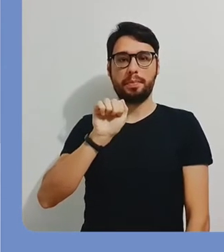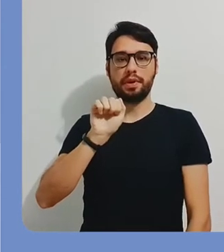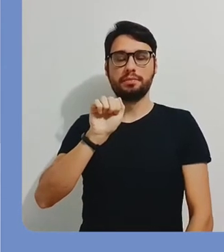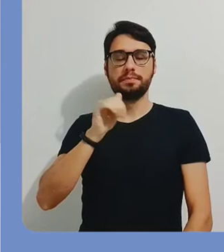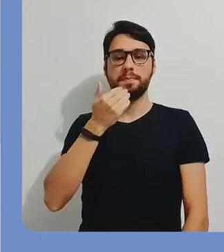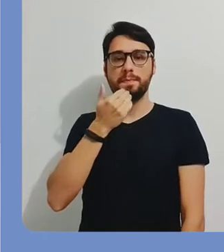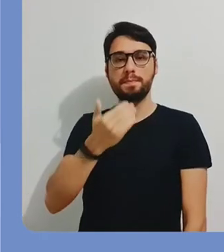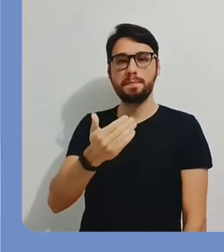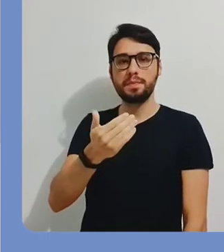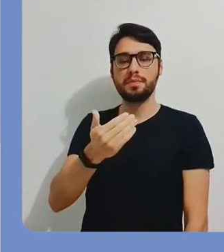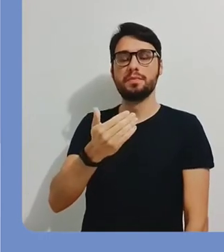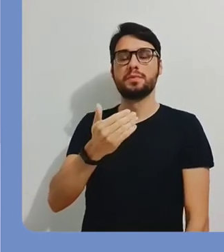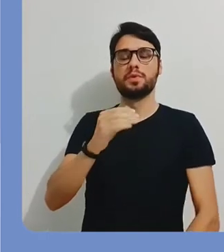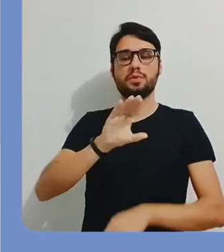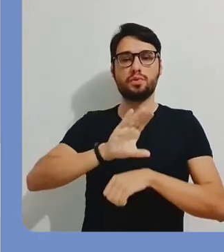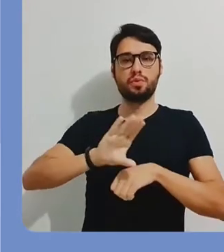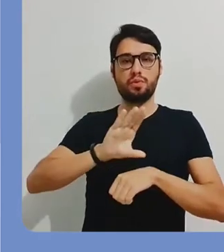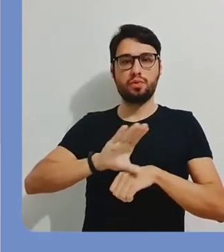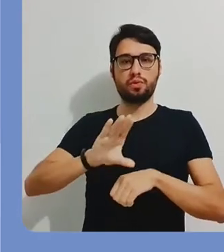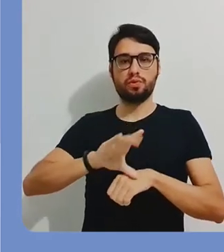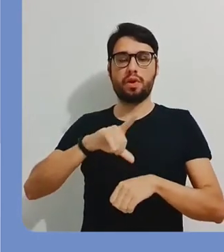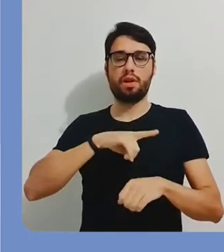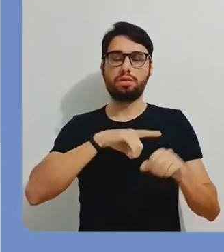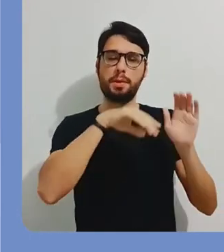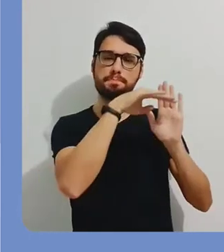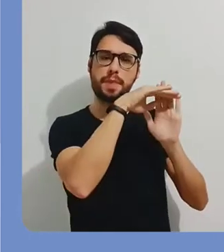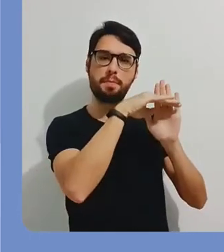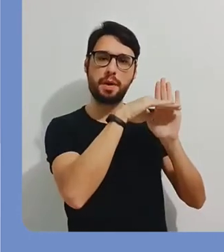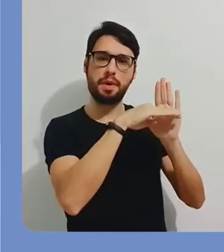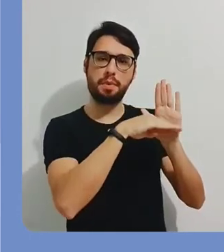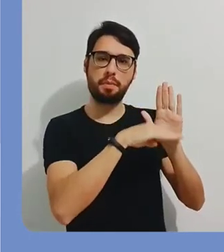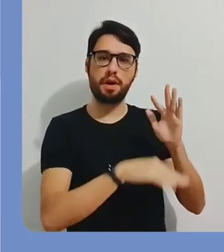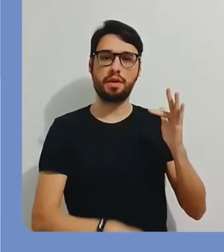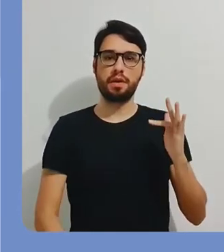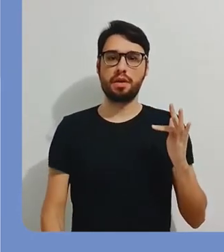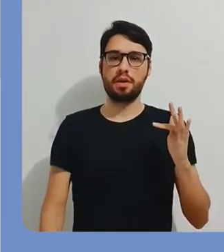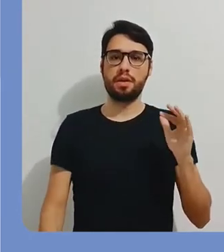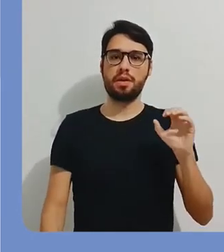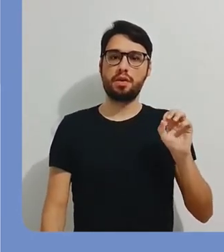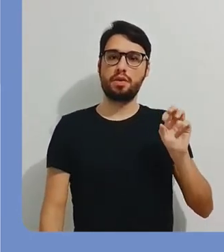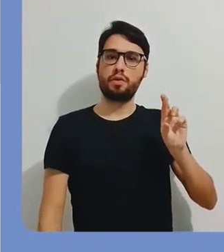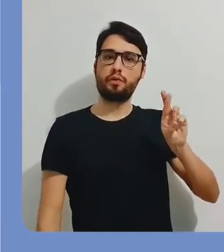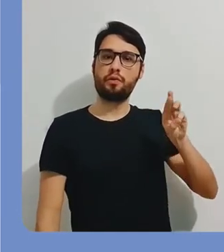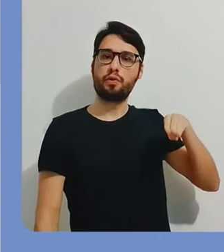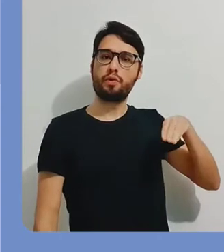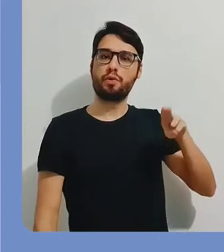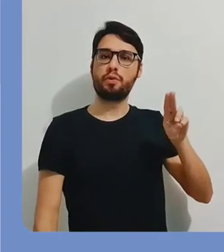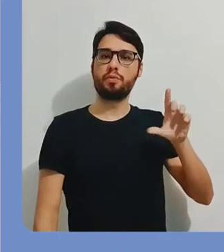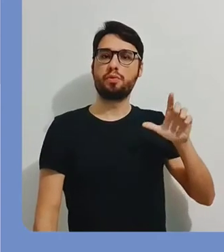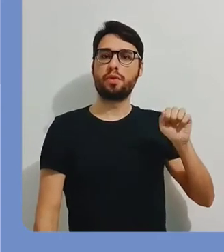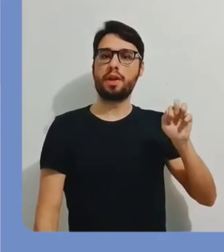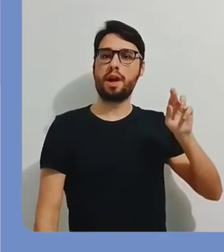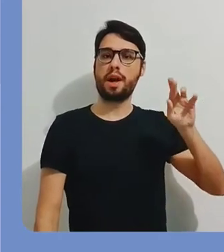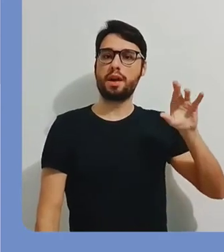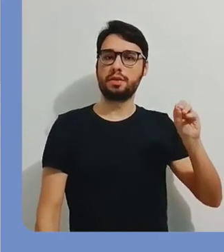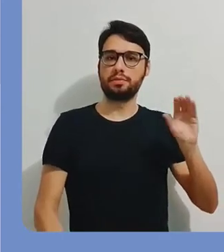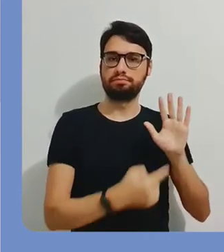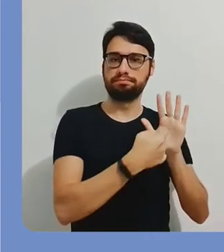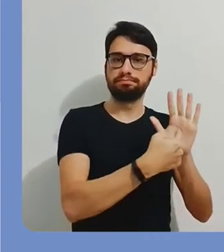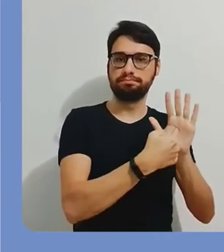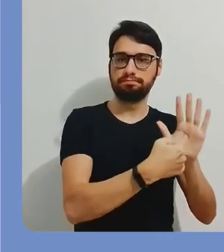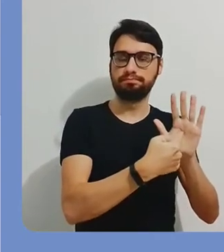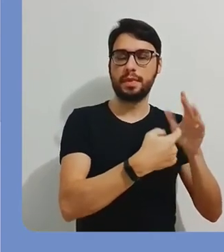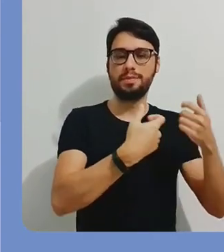orientações, você deve vir na aba solicitar curso, onde você será apresentado a um formulário de solicitação.